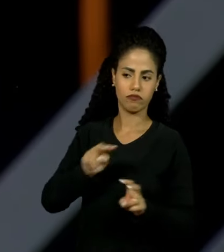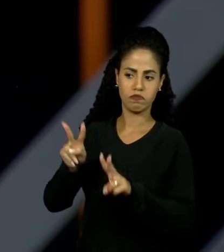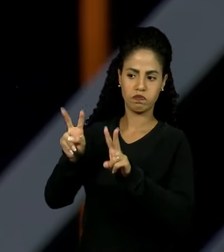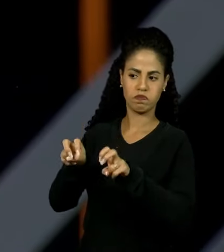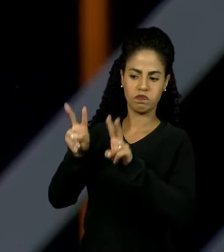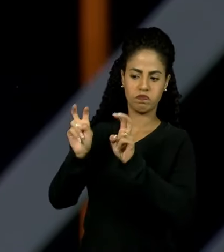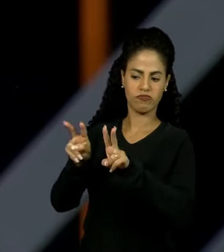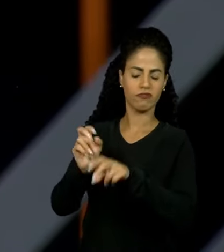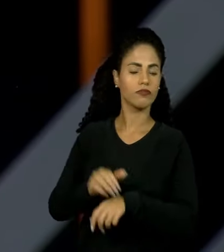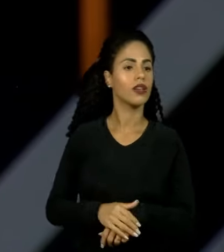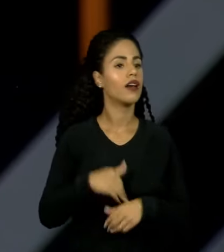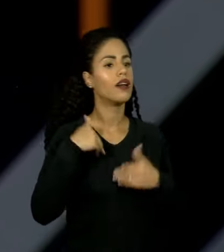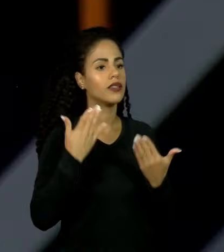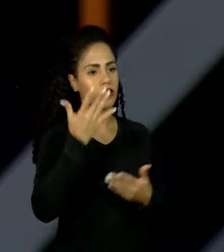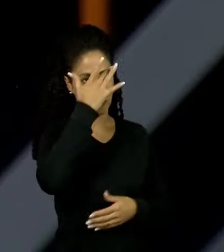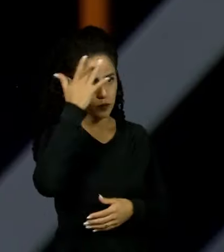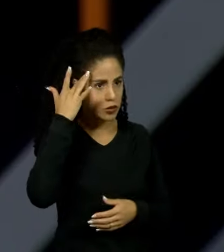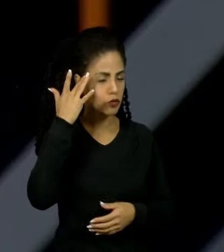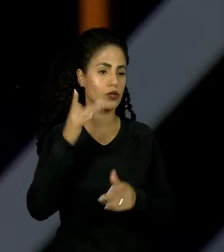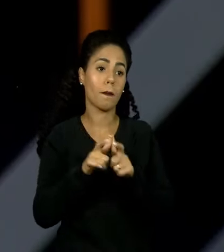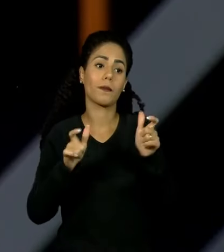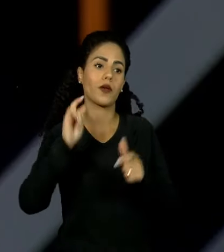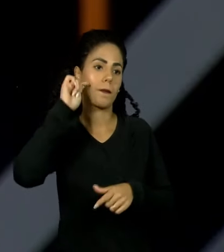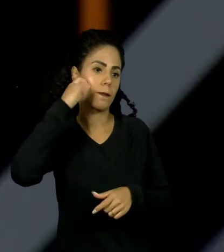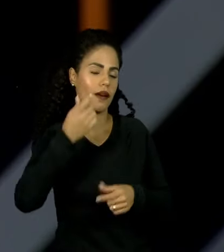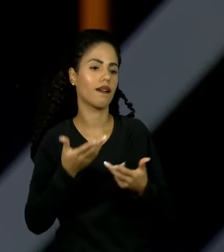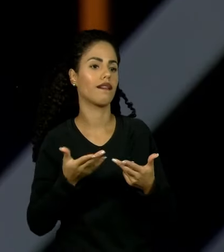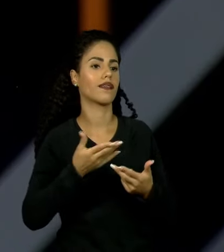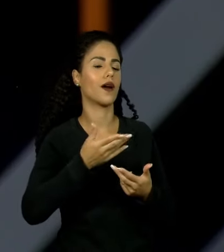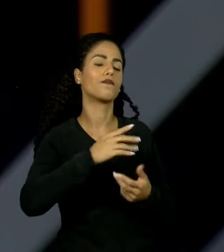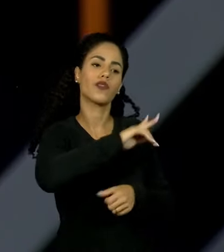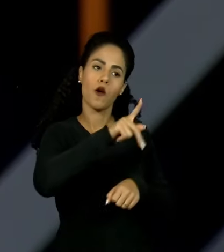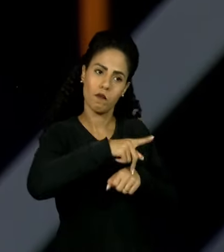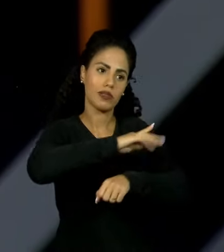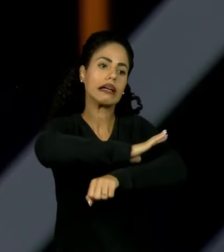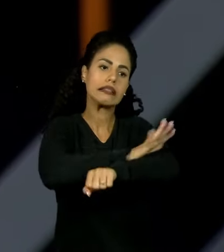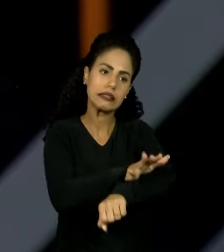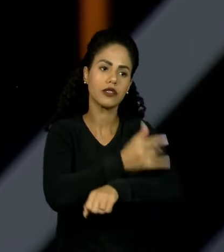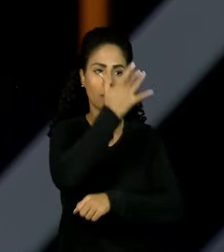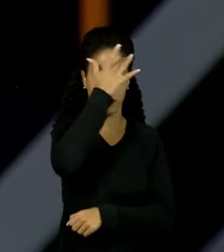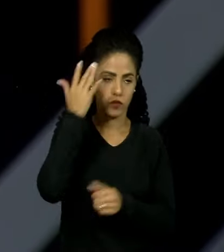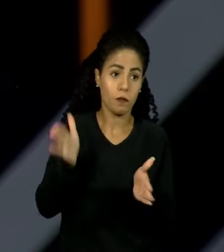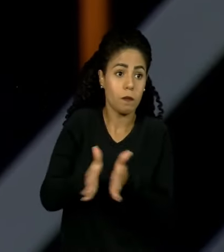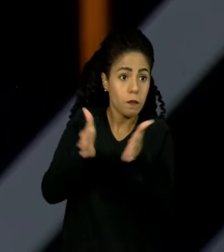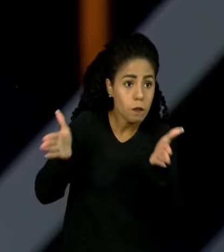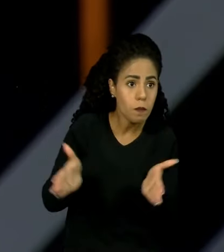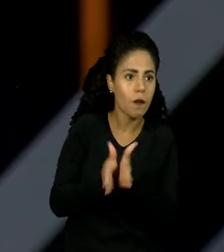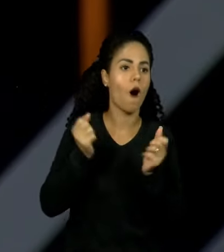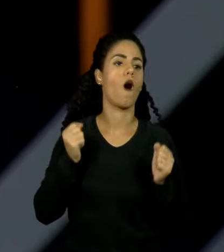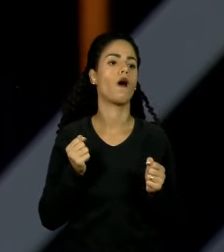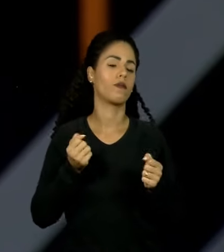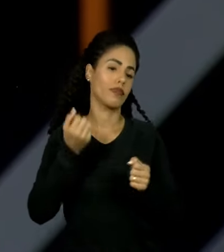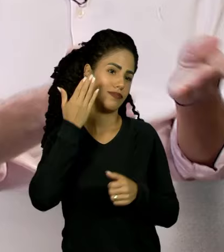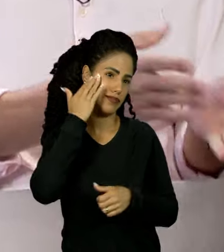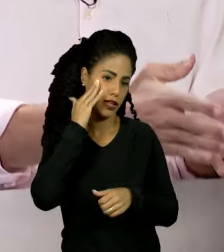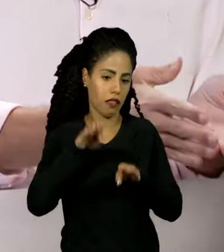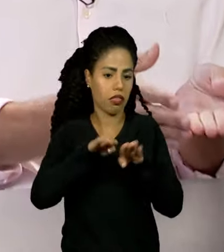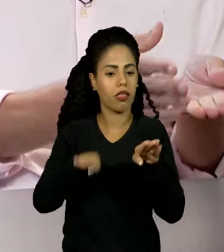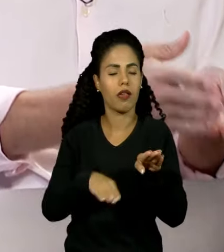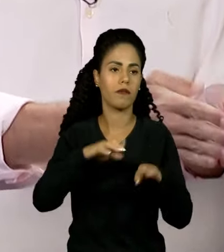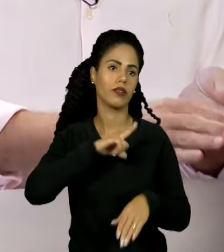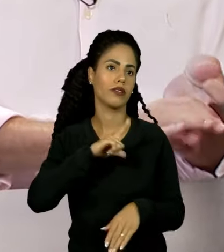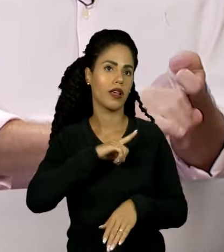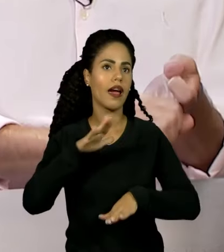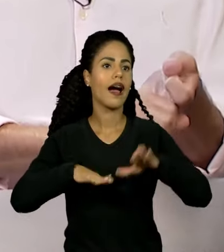tempo, porque normalmente são pessoas negras num país estruturalmente racista, são pessoas pobres num país classista, são, não